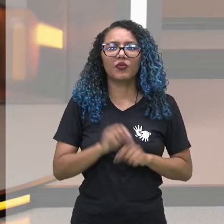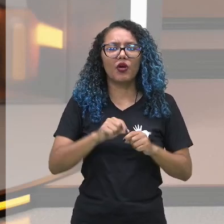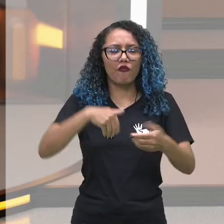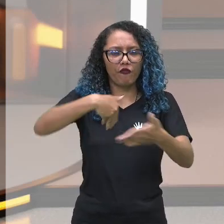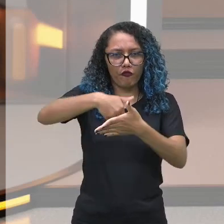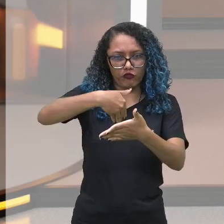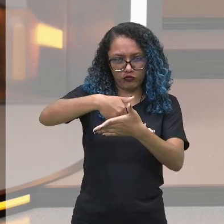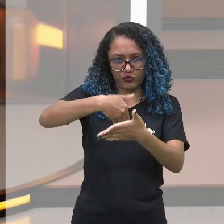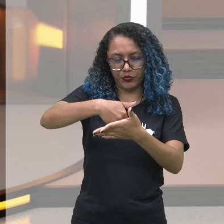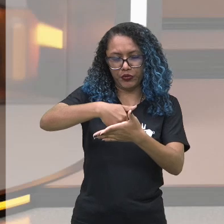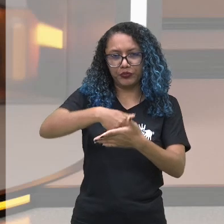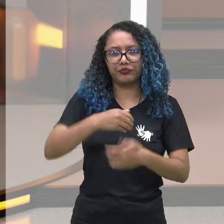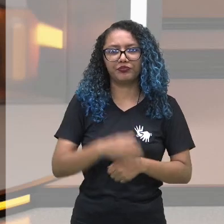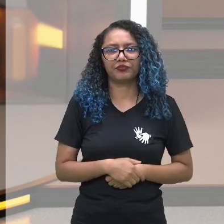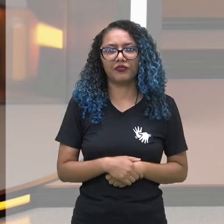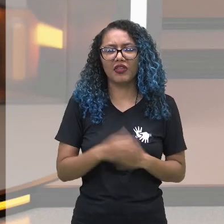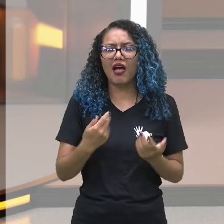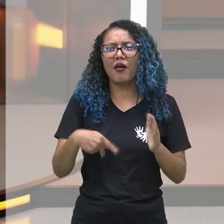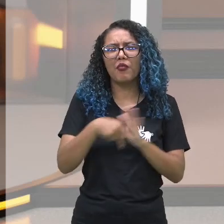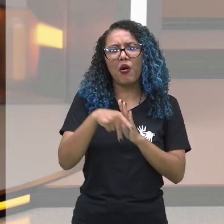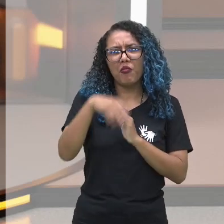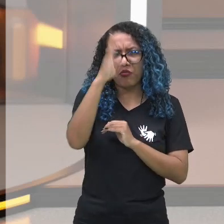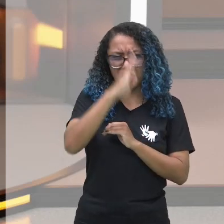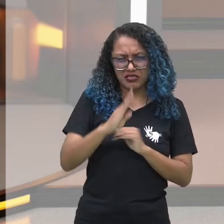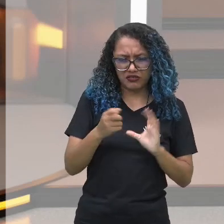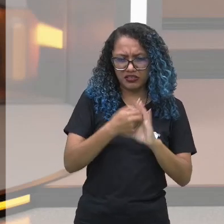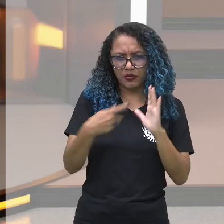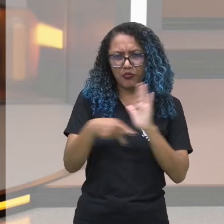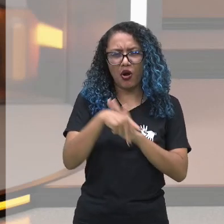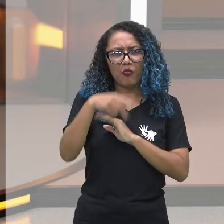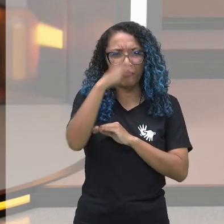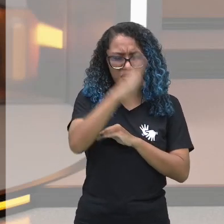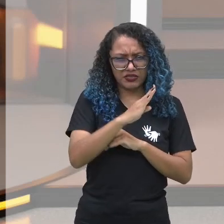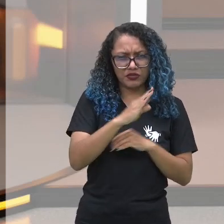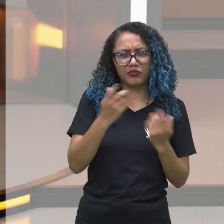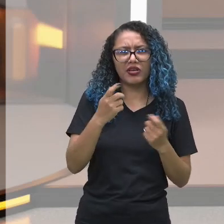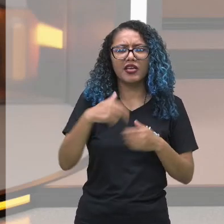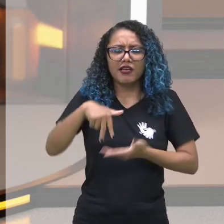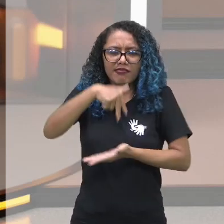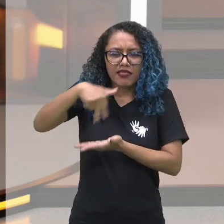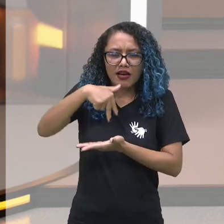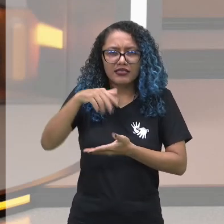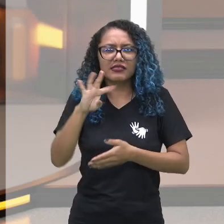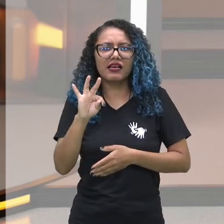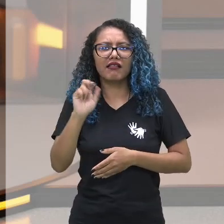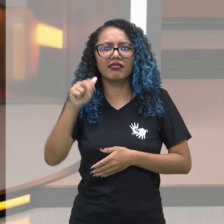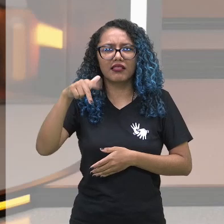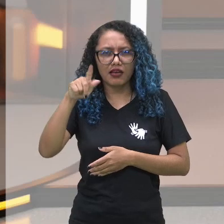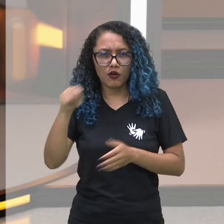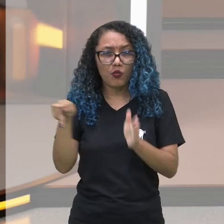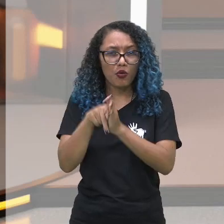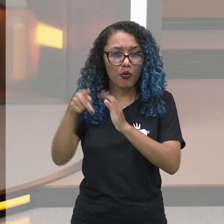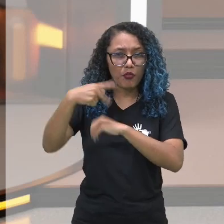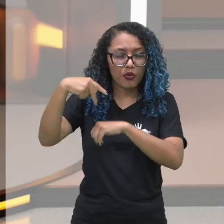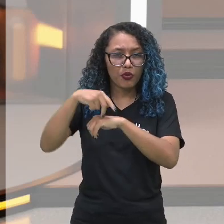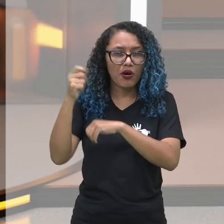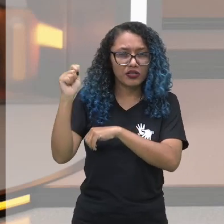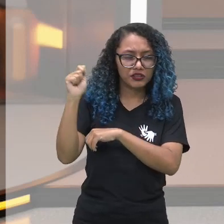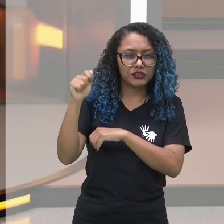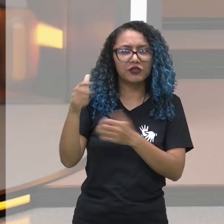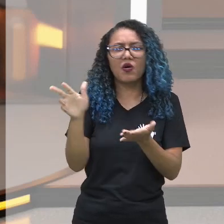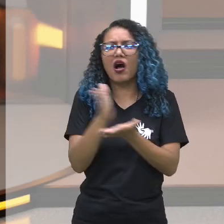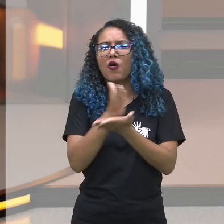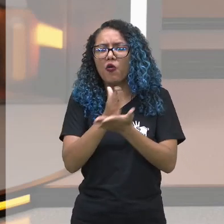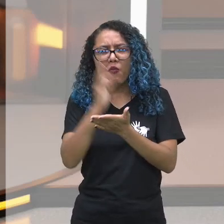futebol. Quando se fala em futebol, é do Brasil. E quando a fala em tango? Bem, tango é da Argentina. Algumas danças são da